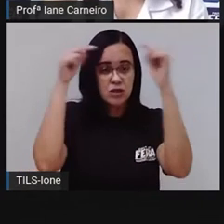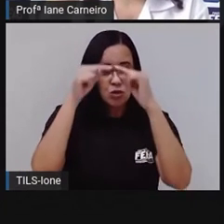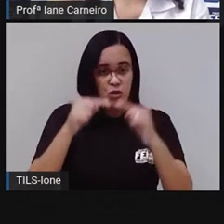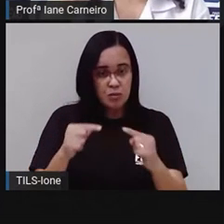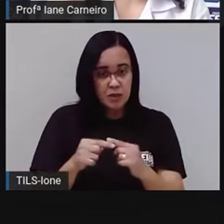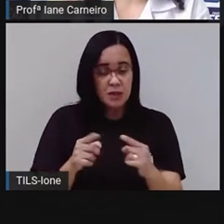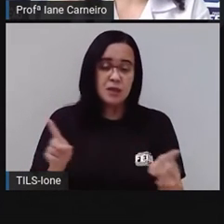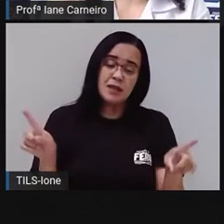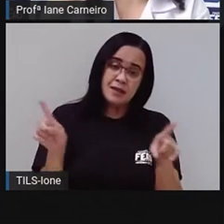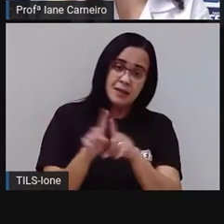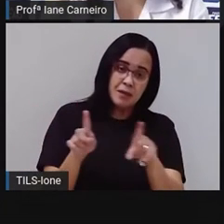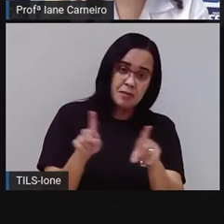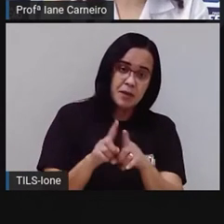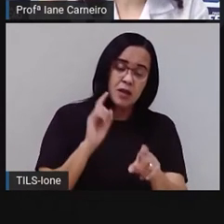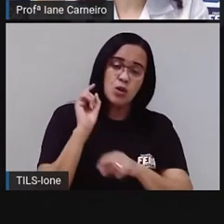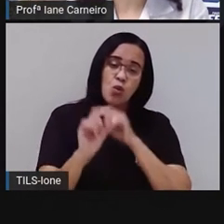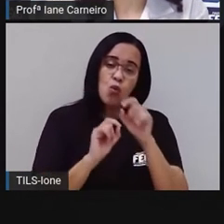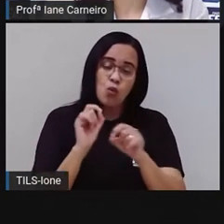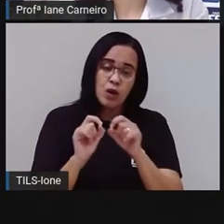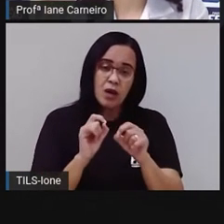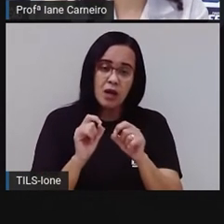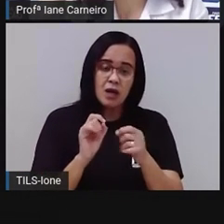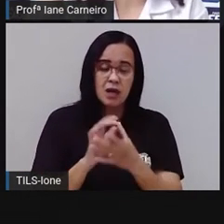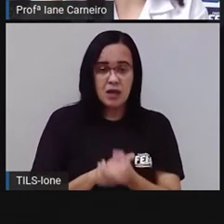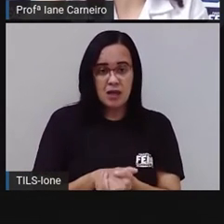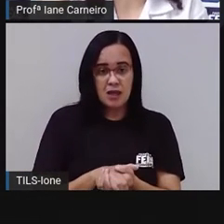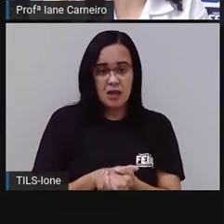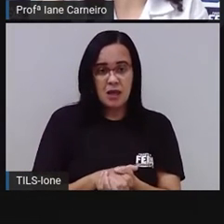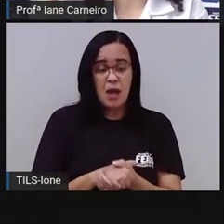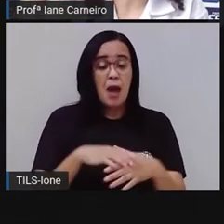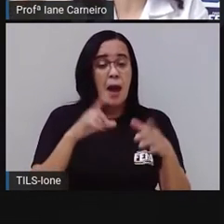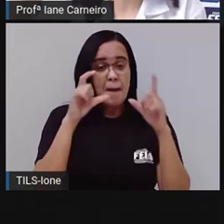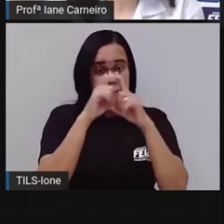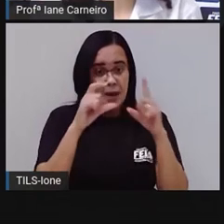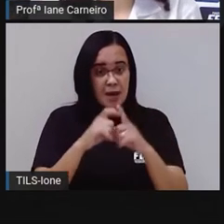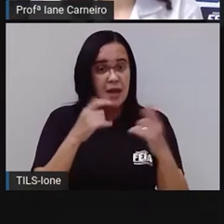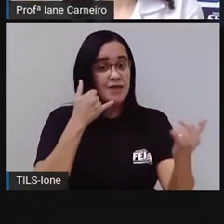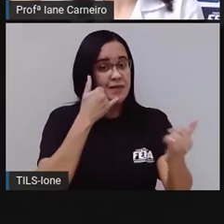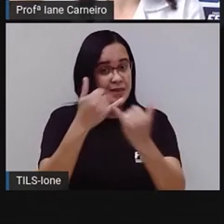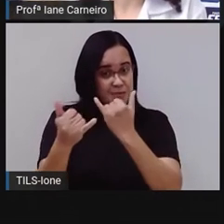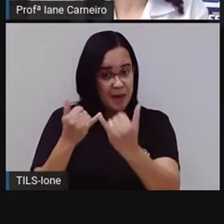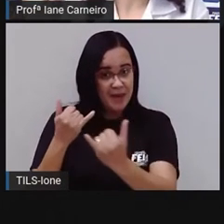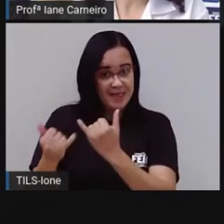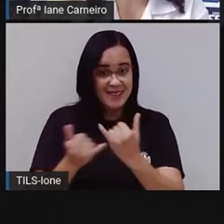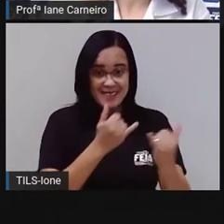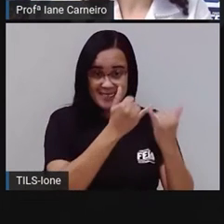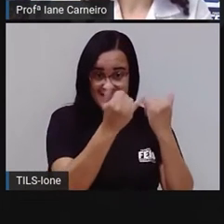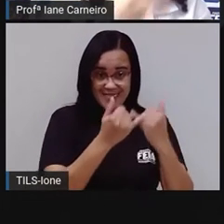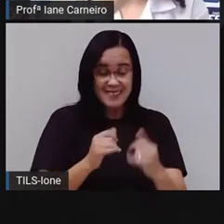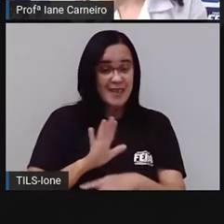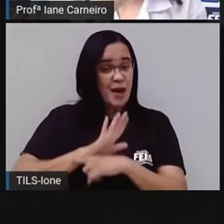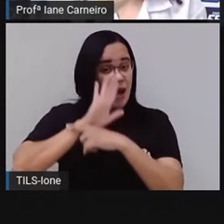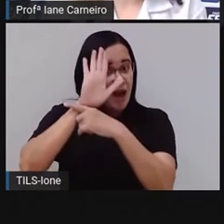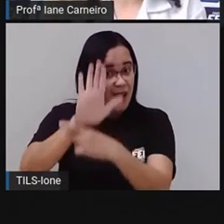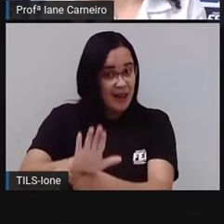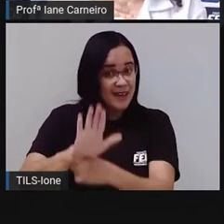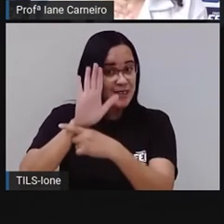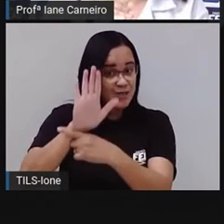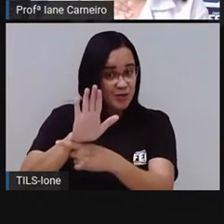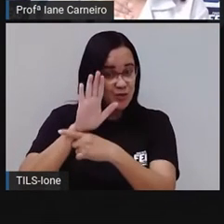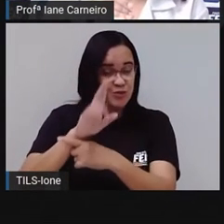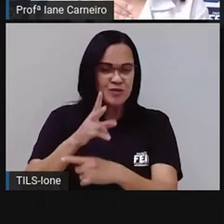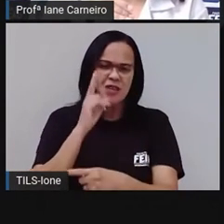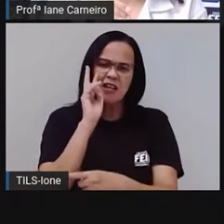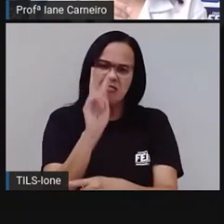Também você indicar na sua adivinha rimas, porque isso vai ajudar a pessoa